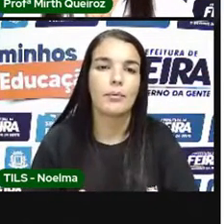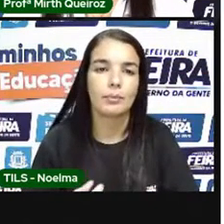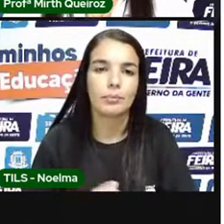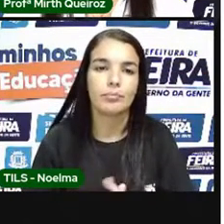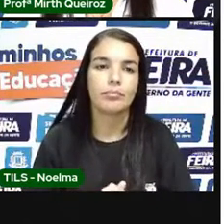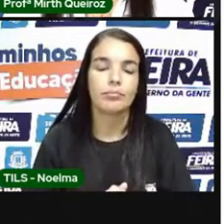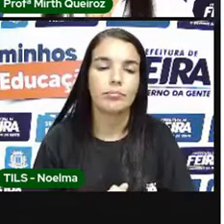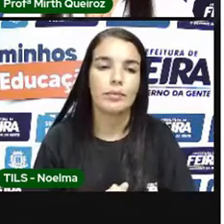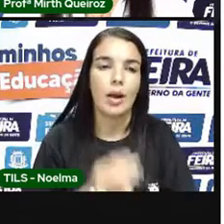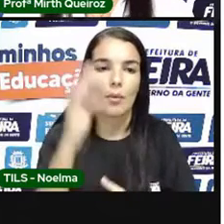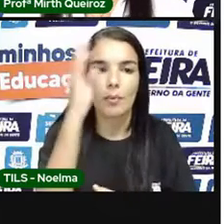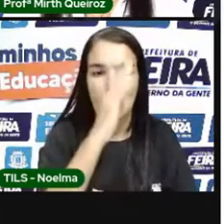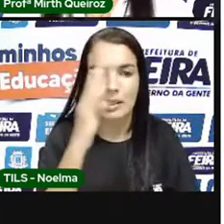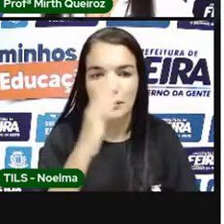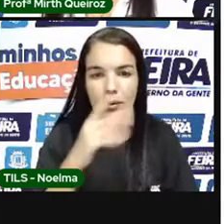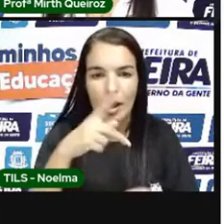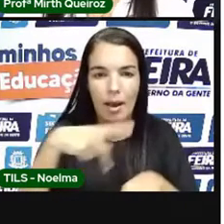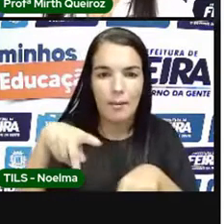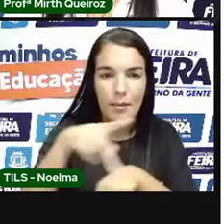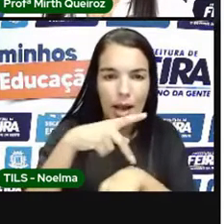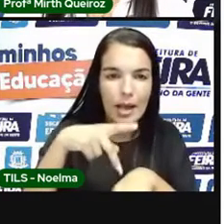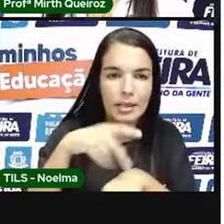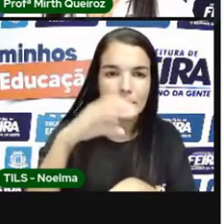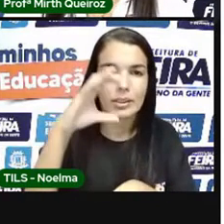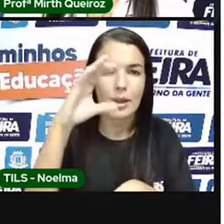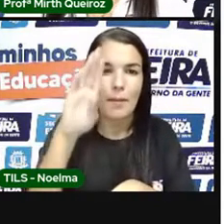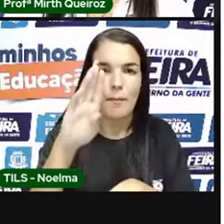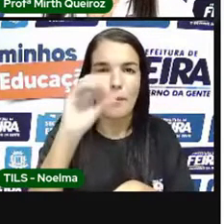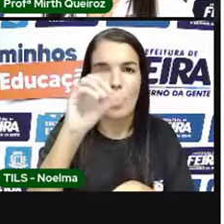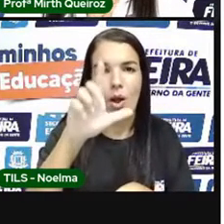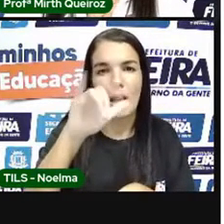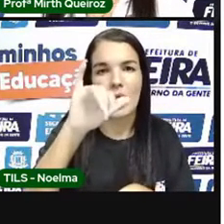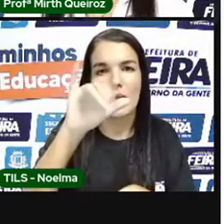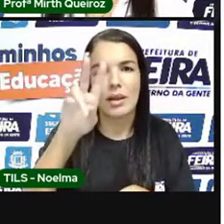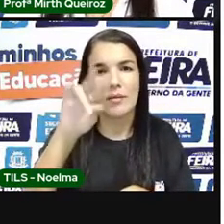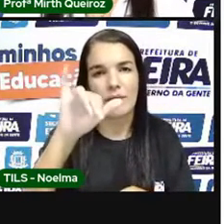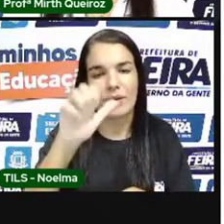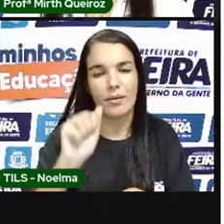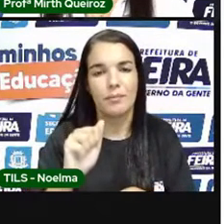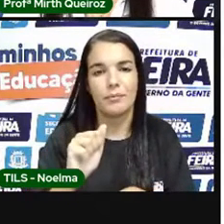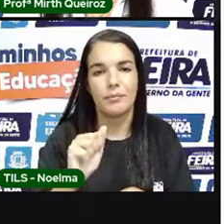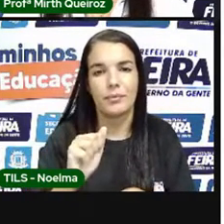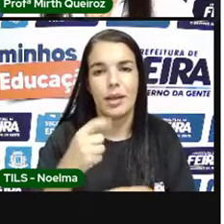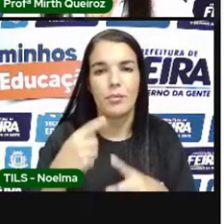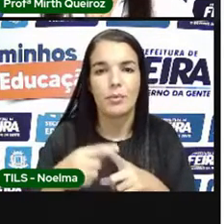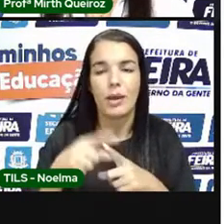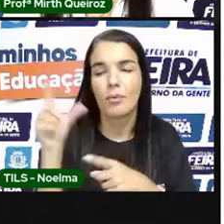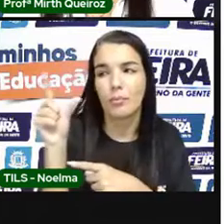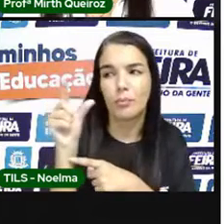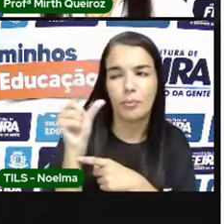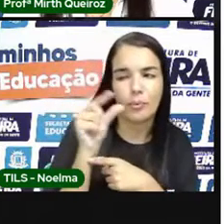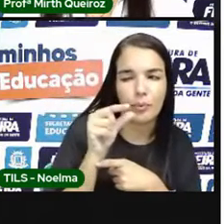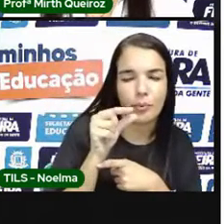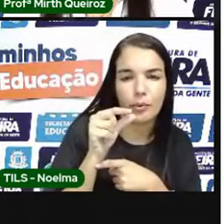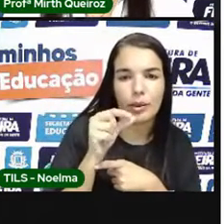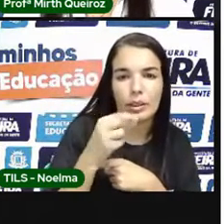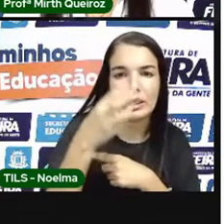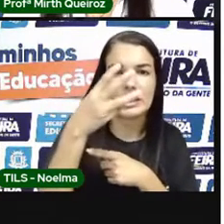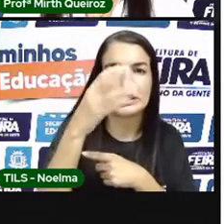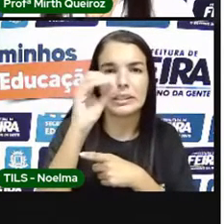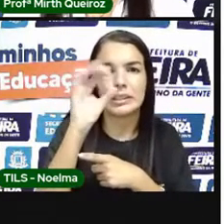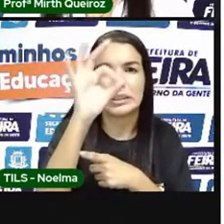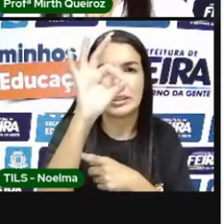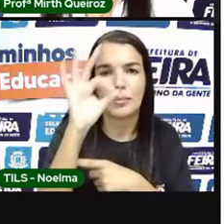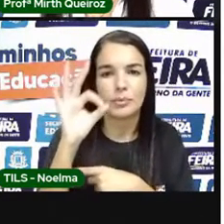Calcula Que quase 30% Da superfície Desse território Natural Foi reduzida A cinjas